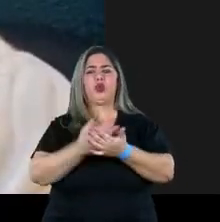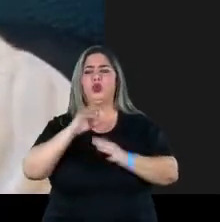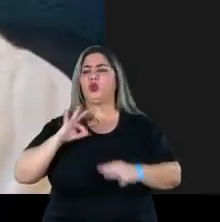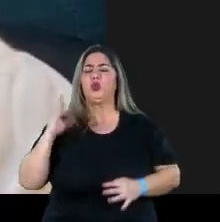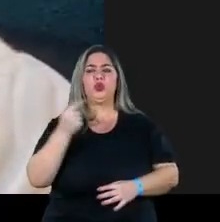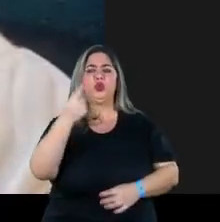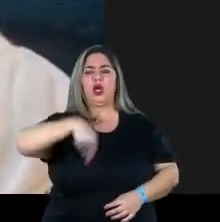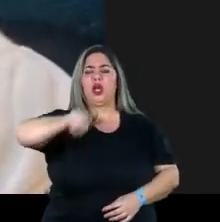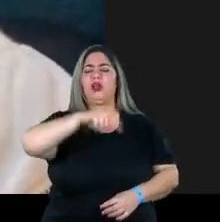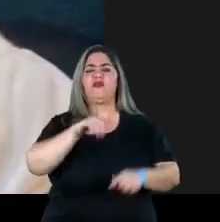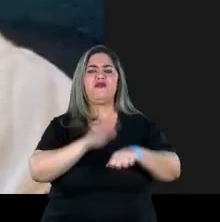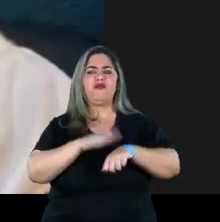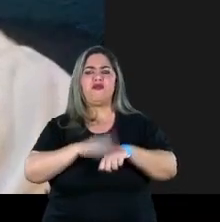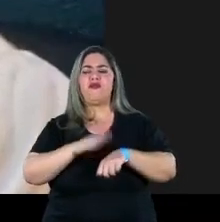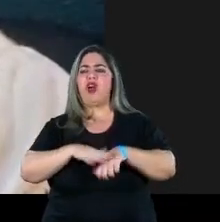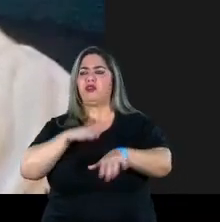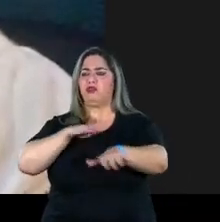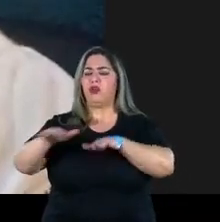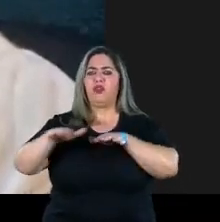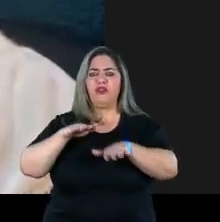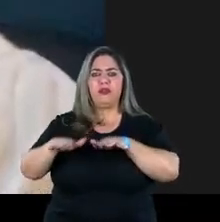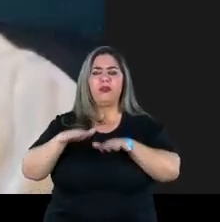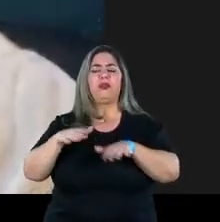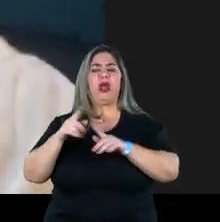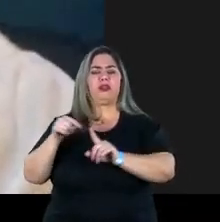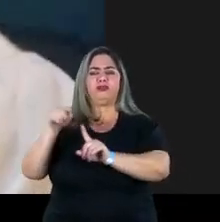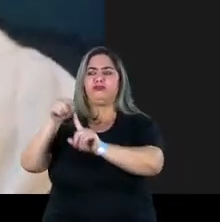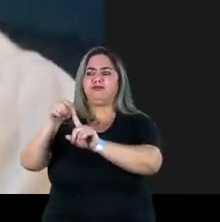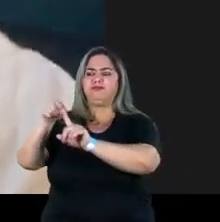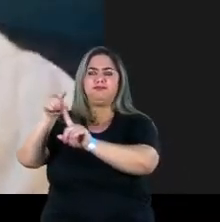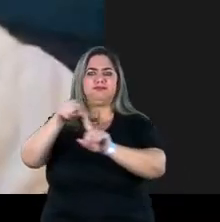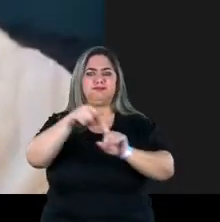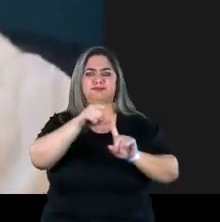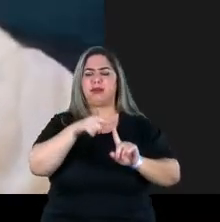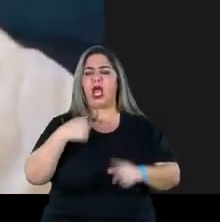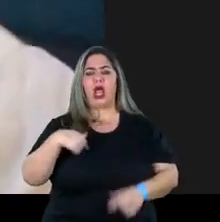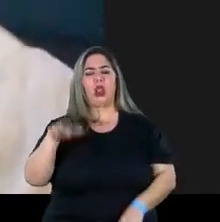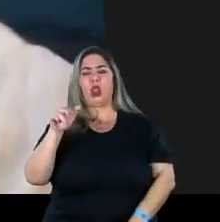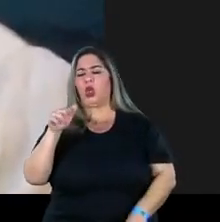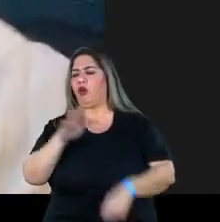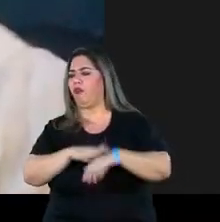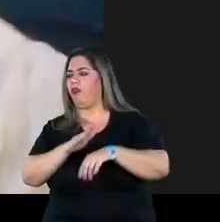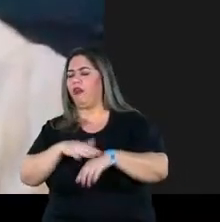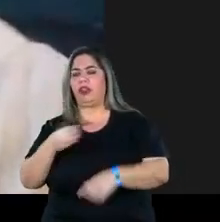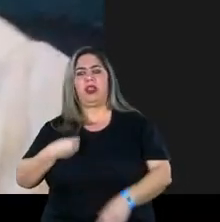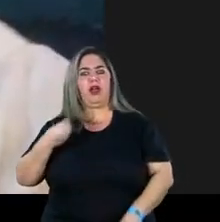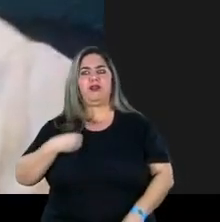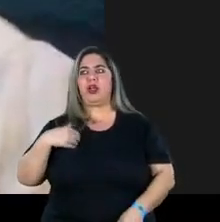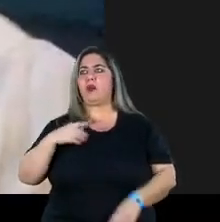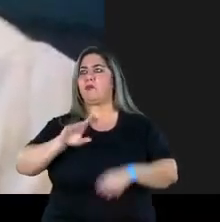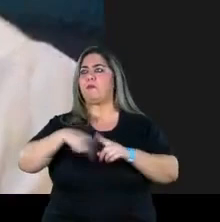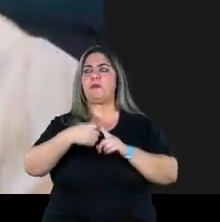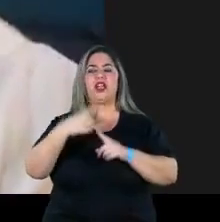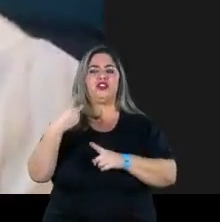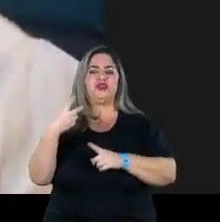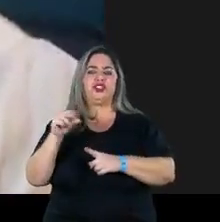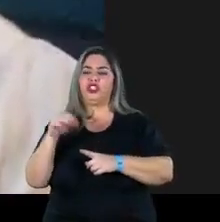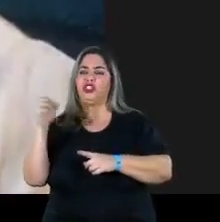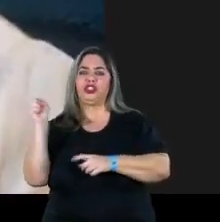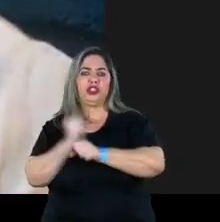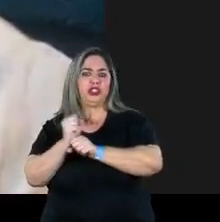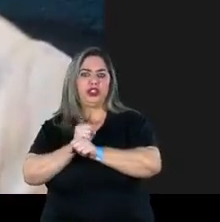política pública, faz ações dessas, pontuais. Cufra, por exemplo, nunca fez na vida em mais de 20 anos ações